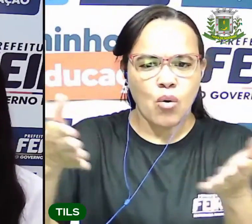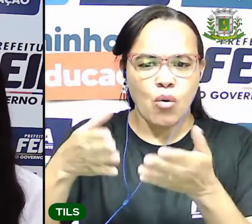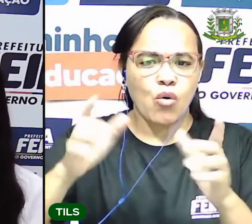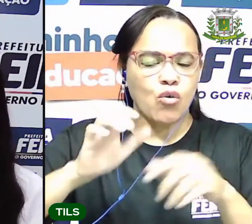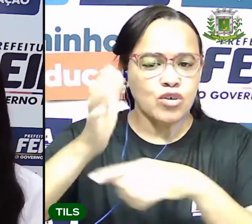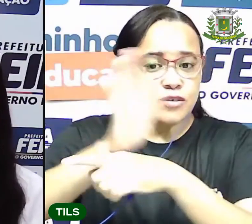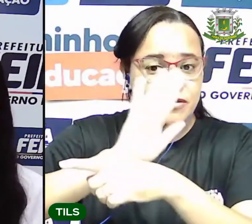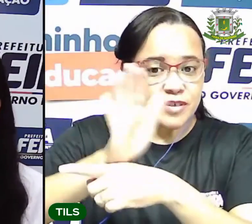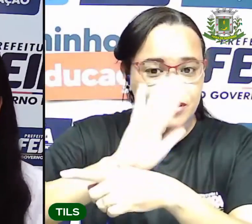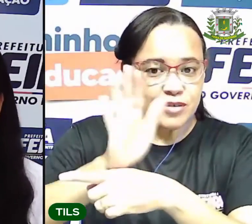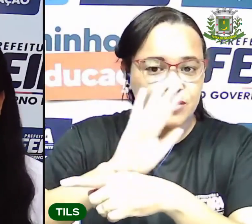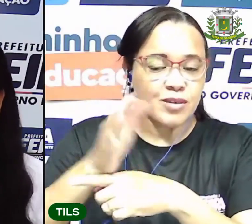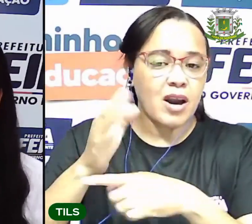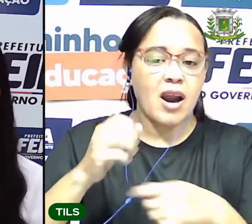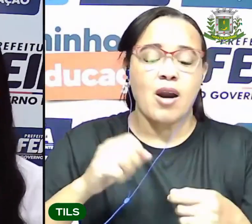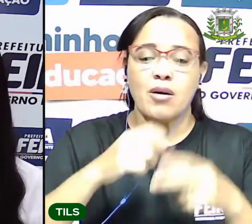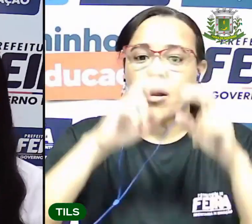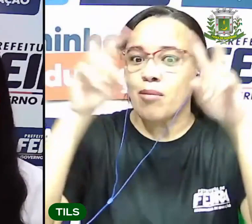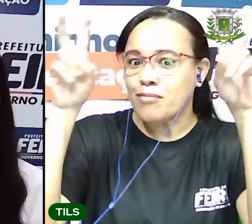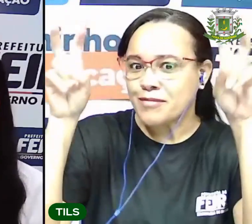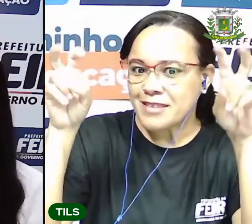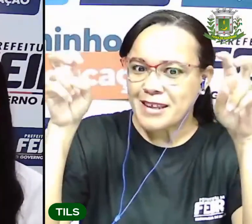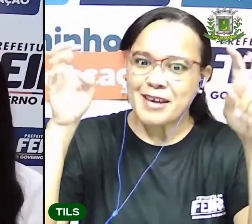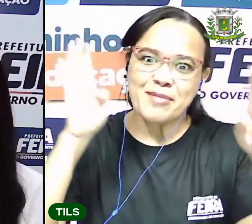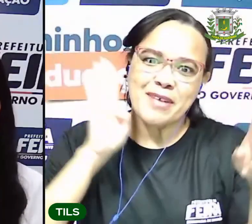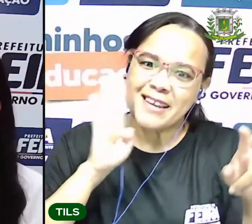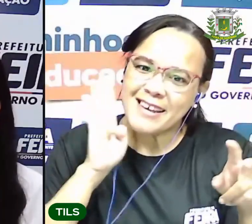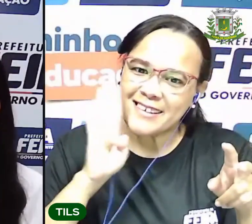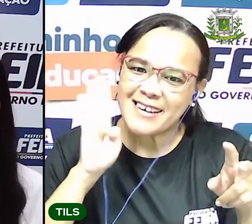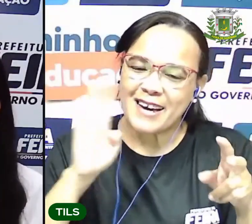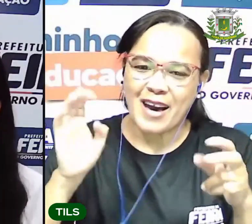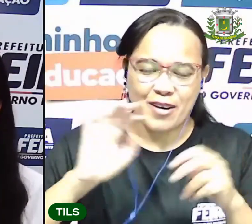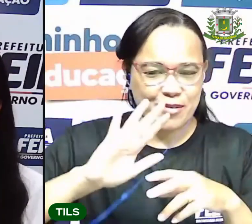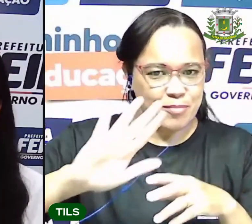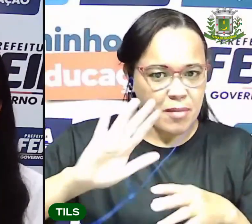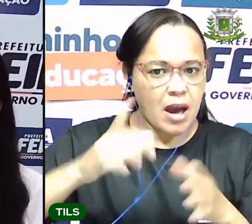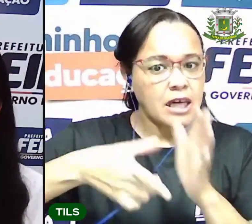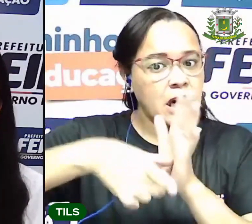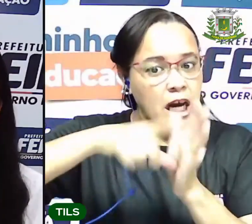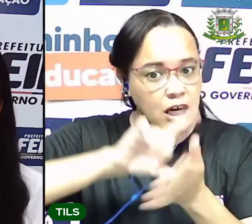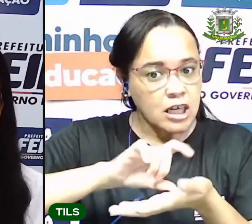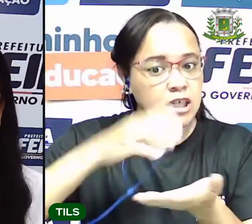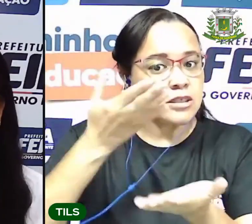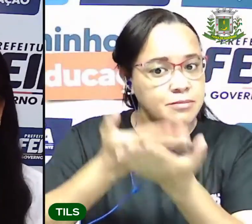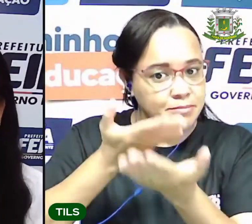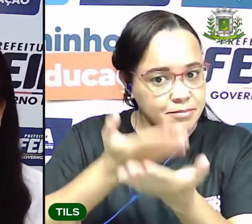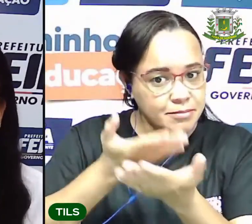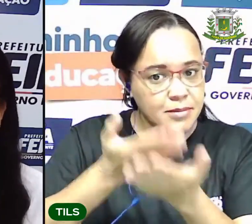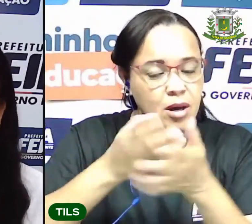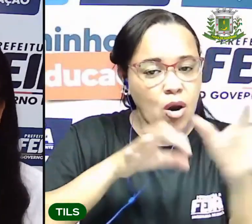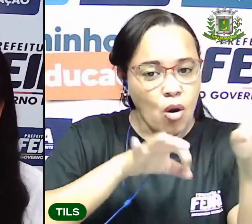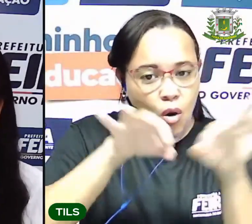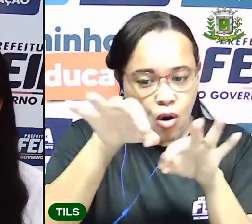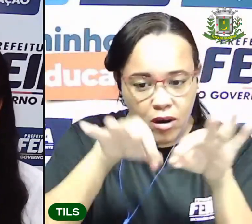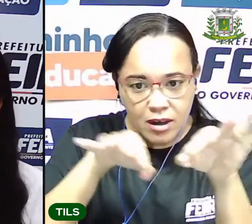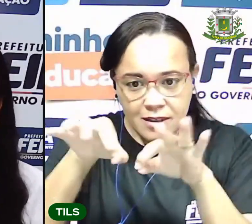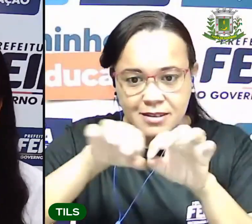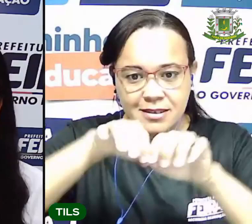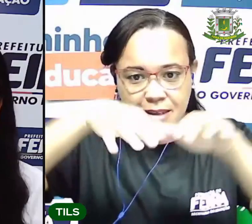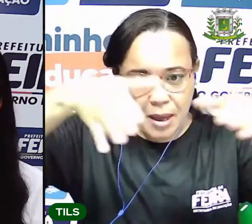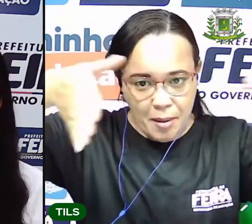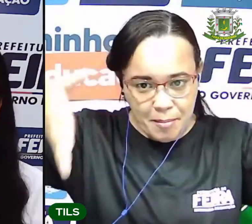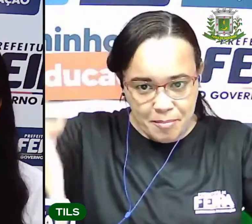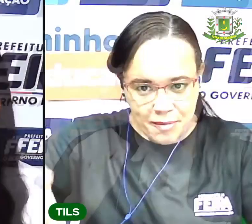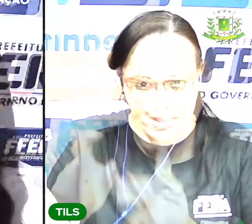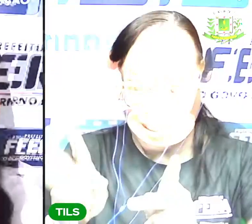legal. Mas antes de começar a aula, eu já vou pedir para você organizar o seu espaço. Já coloca todo o material na mesa